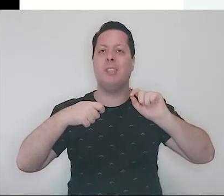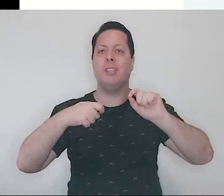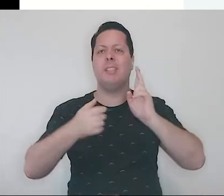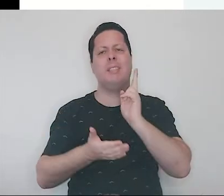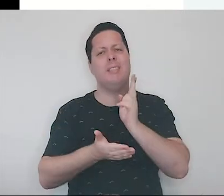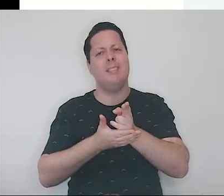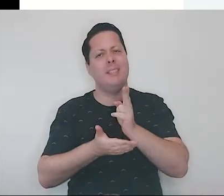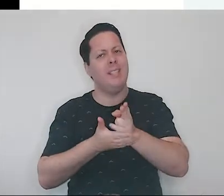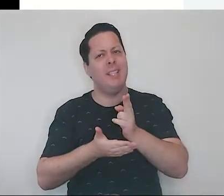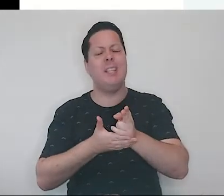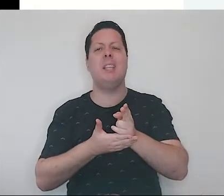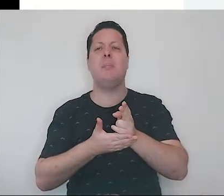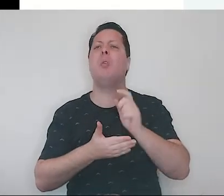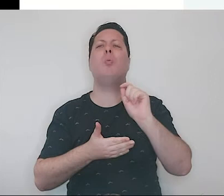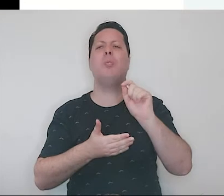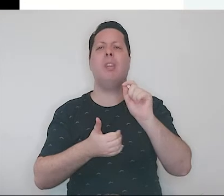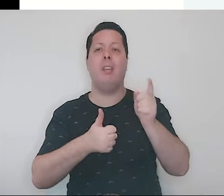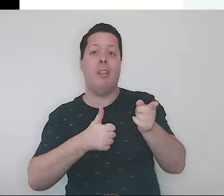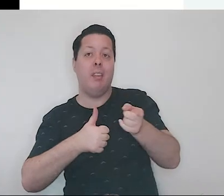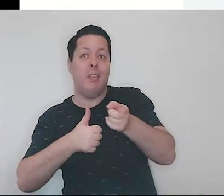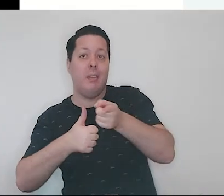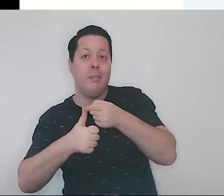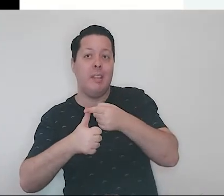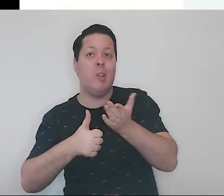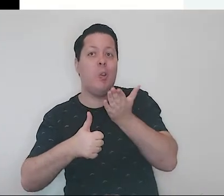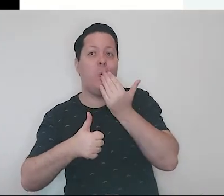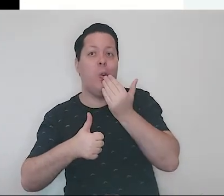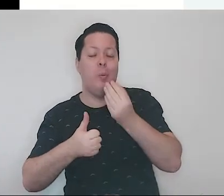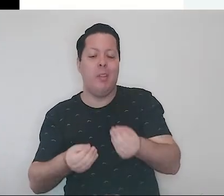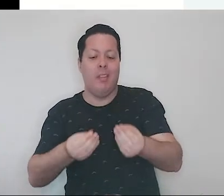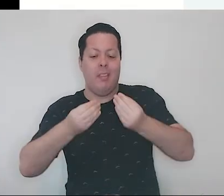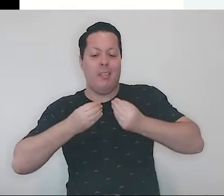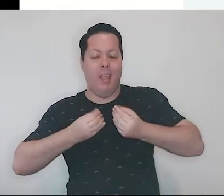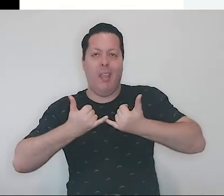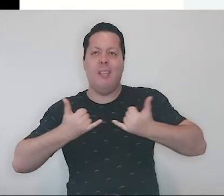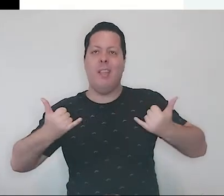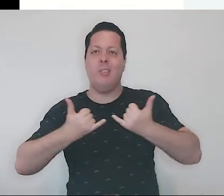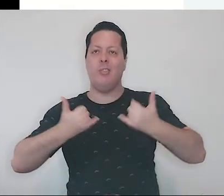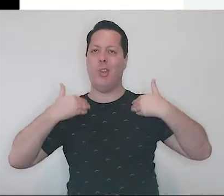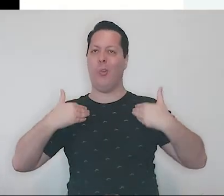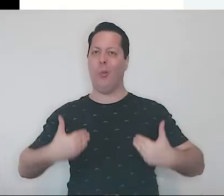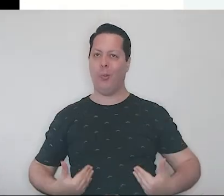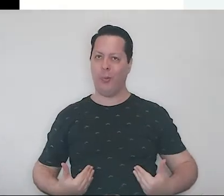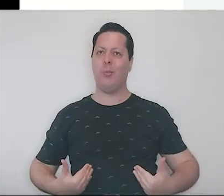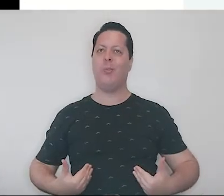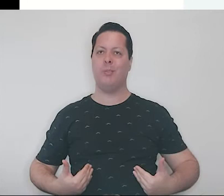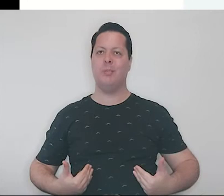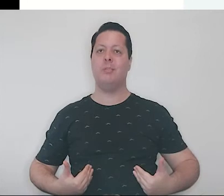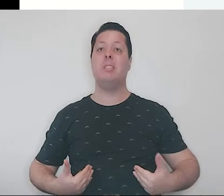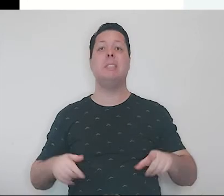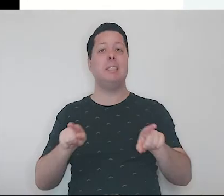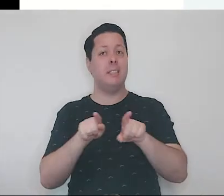consciência que uma é para nós comermos, para ter energia no corpo. E outra comida,